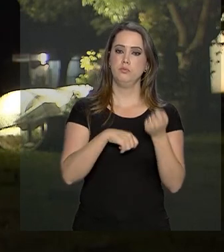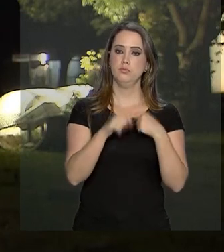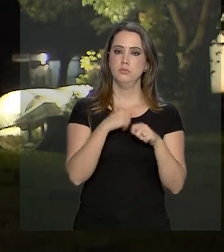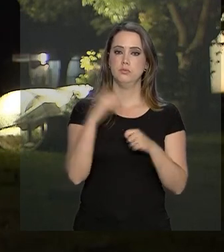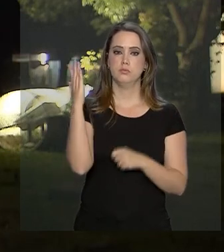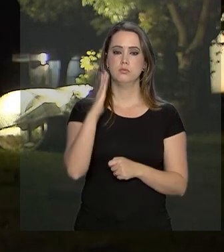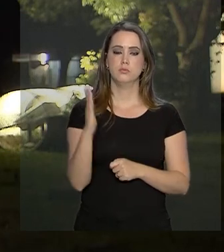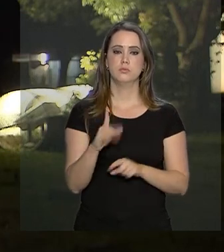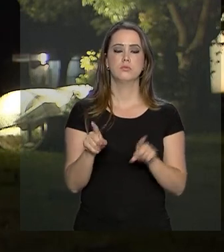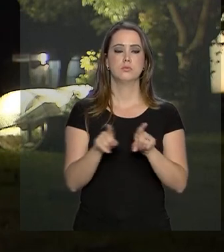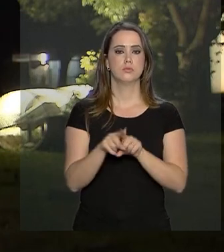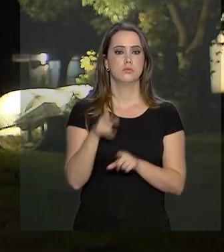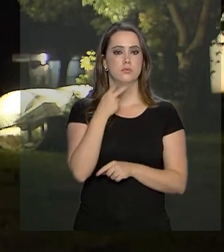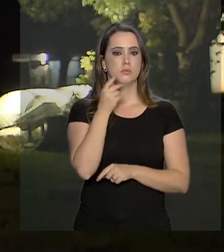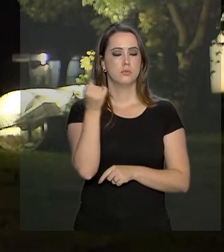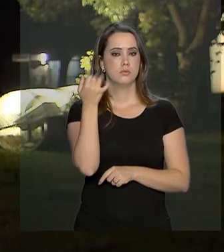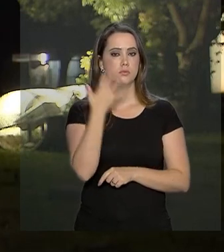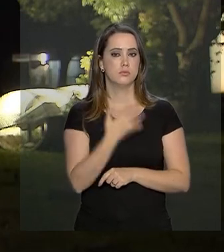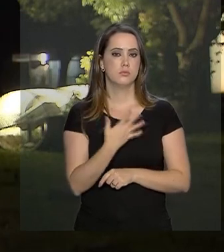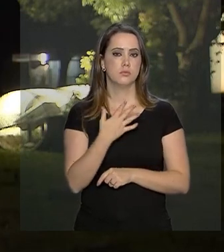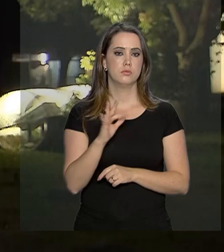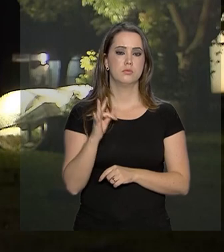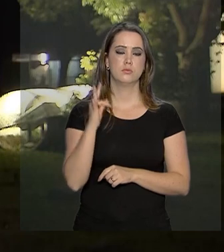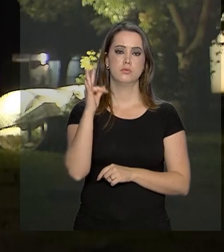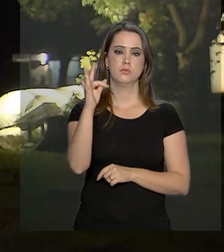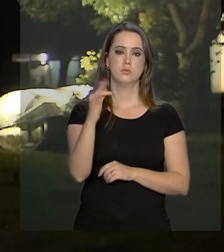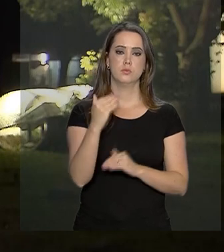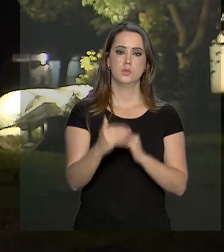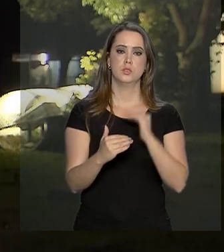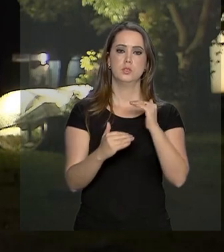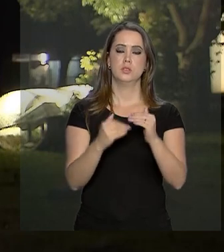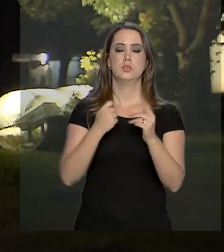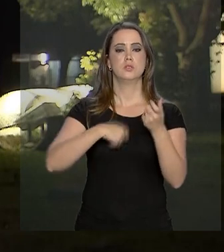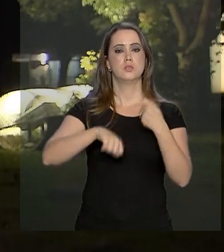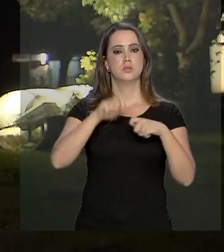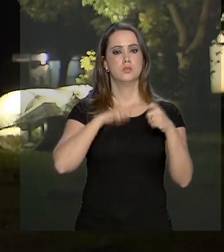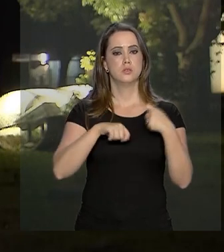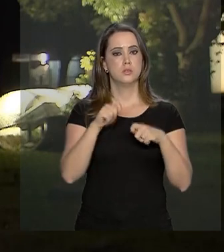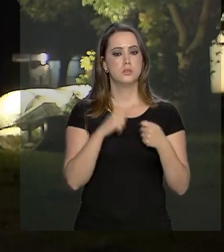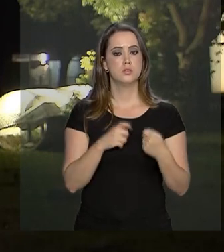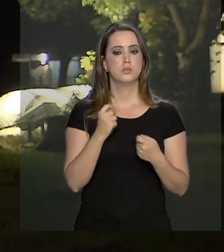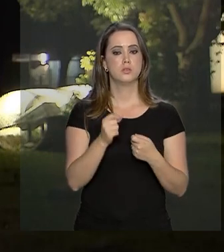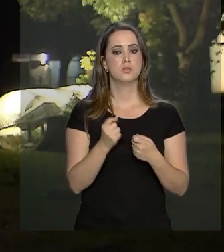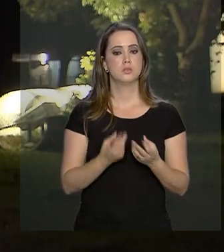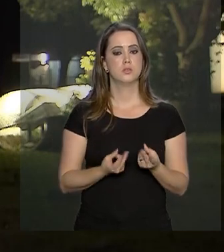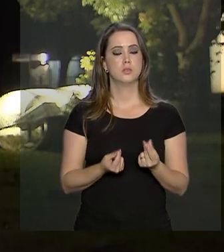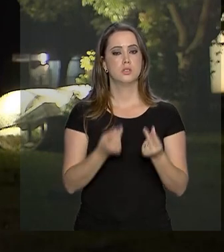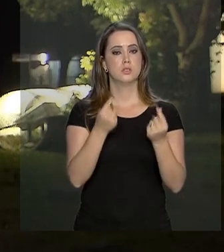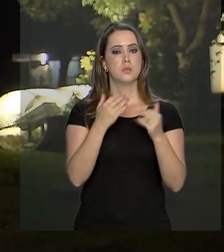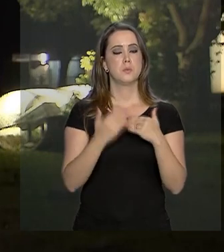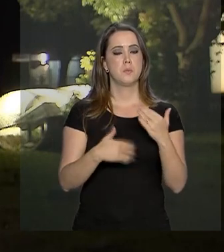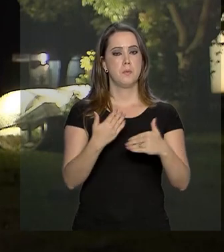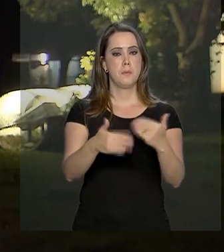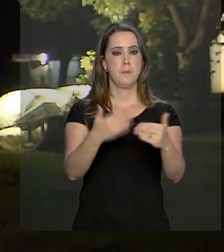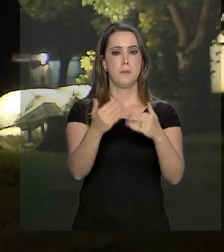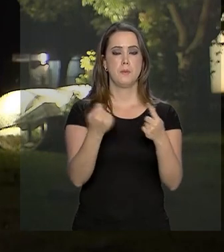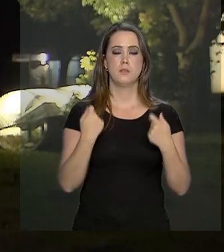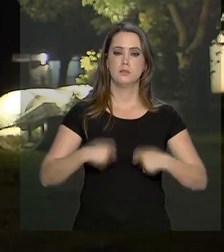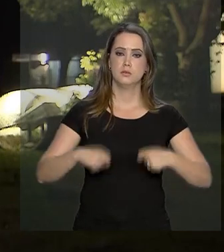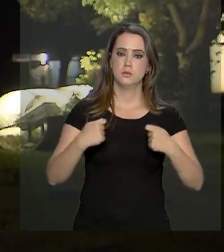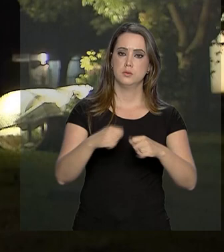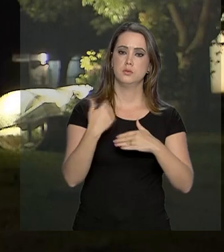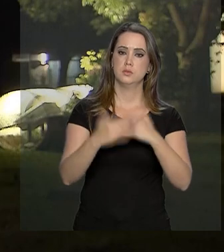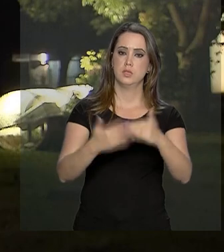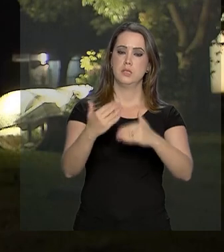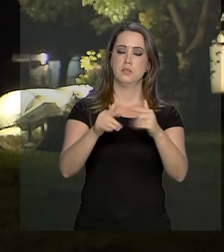O Copom ressaltou ainda que os próximos passos da economia da política monetária continuarão dependendo